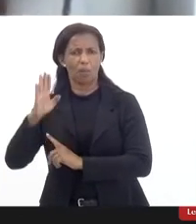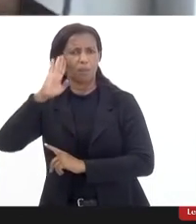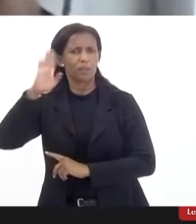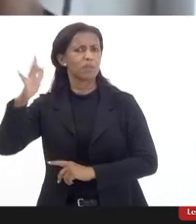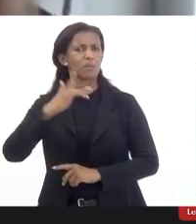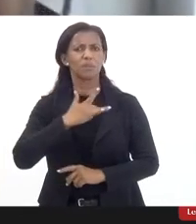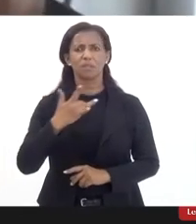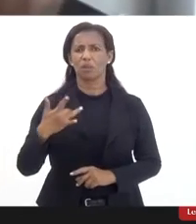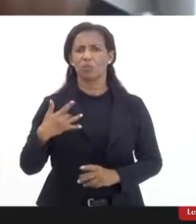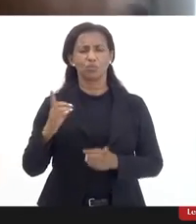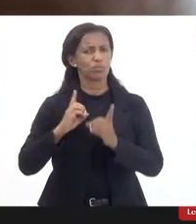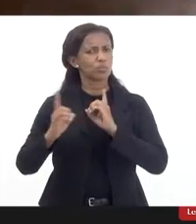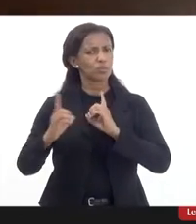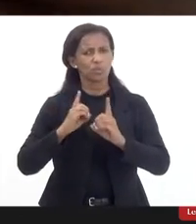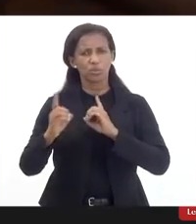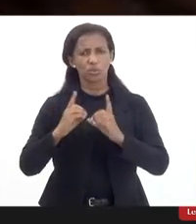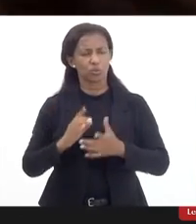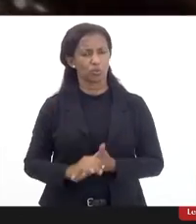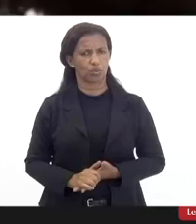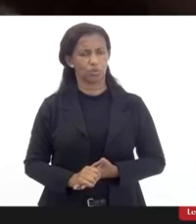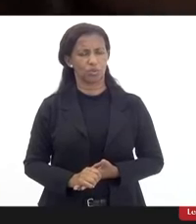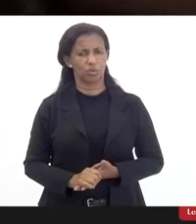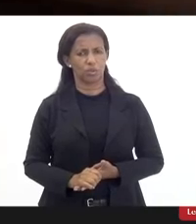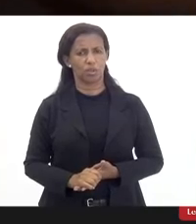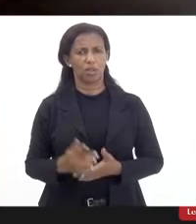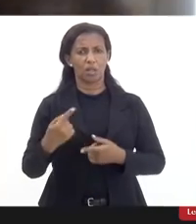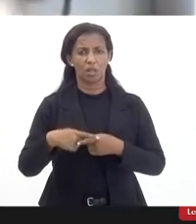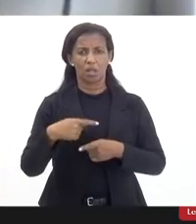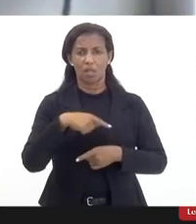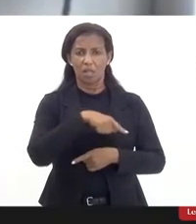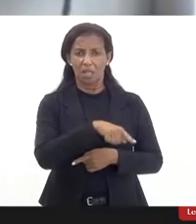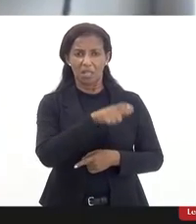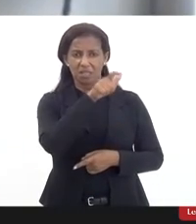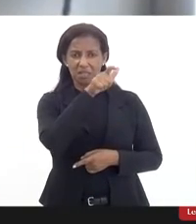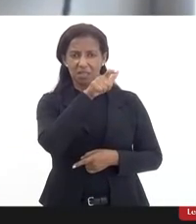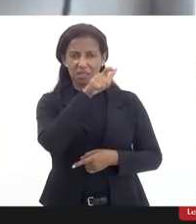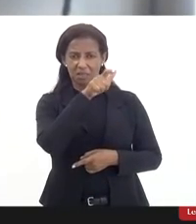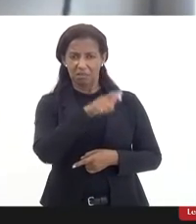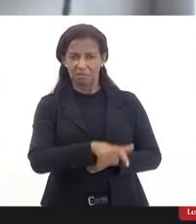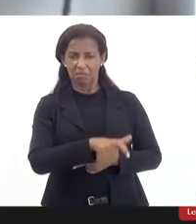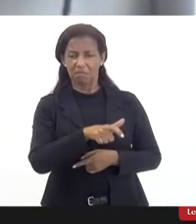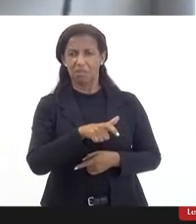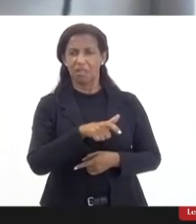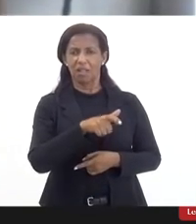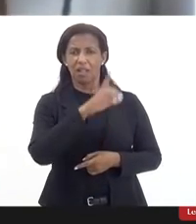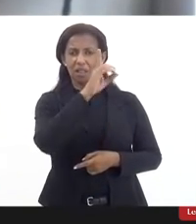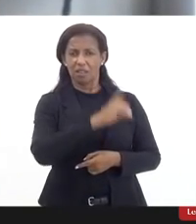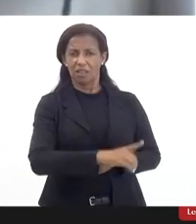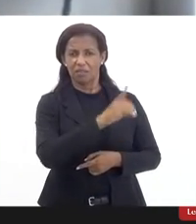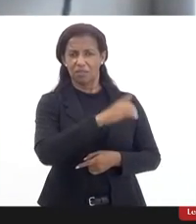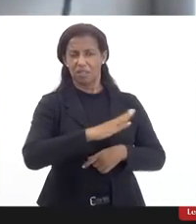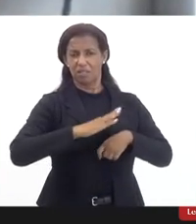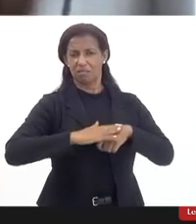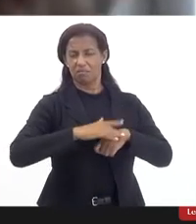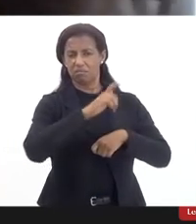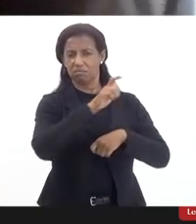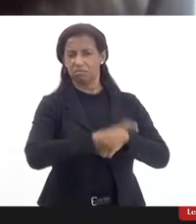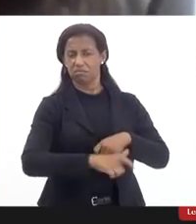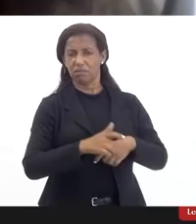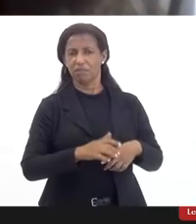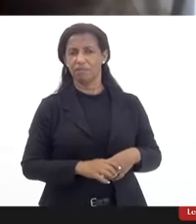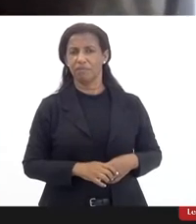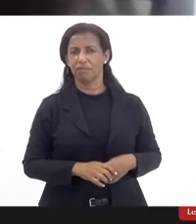se discute esse esse protagonismo não tem a deficiência não tem esse protagonismo